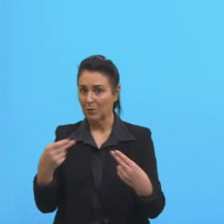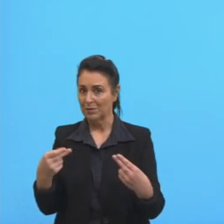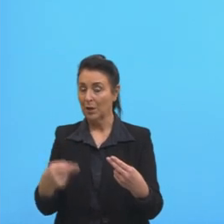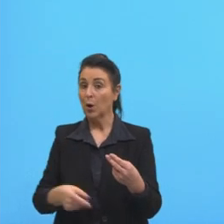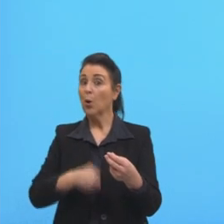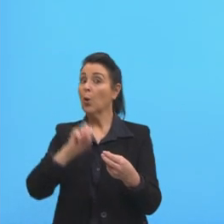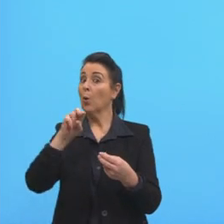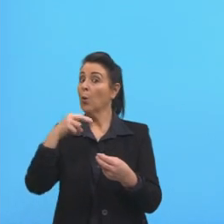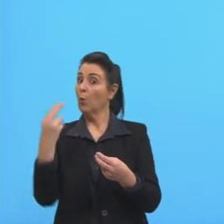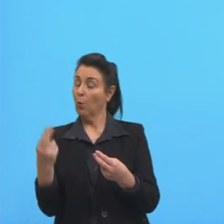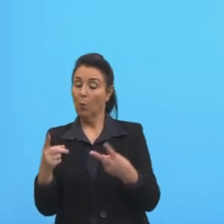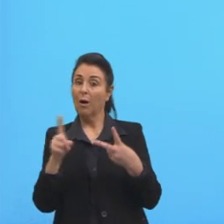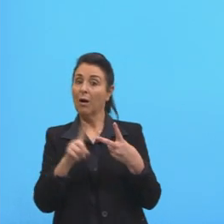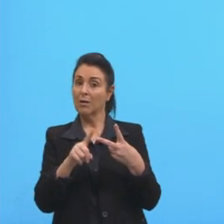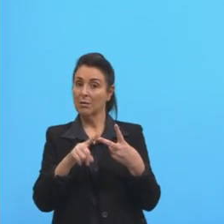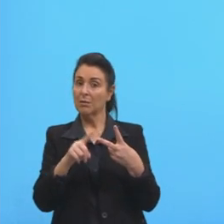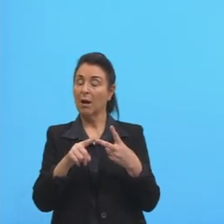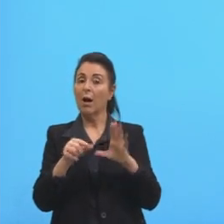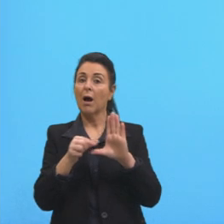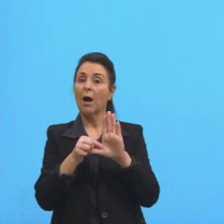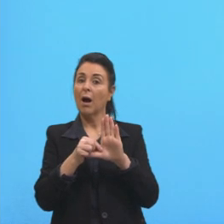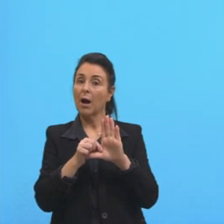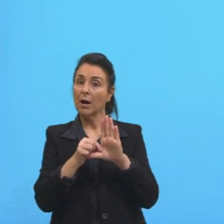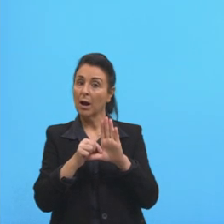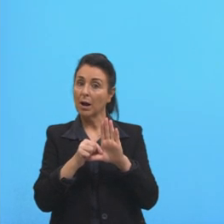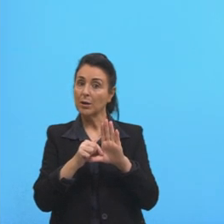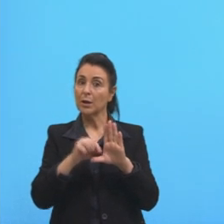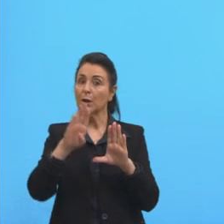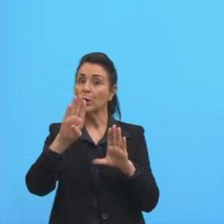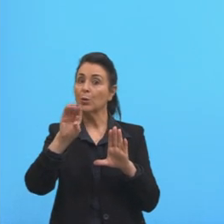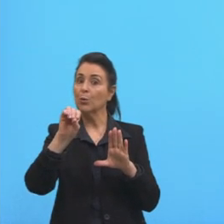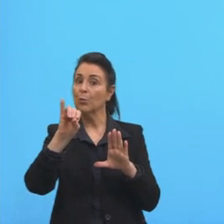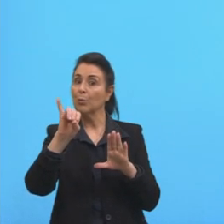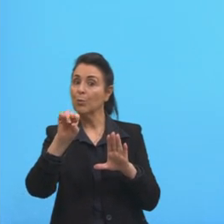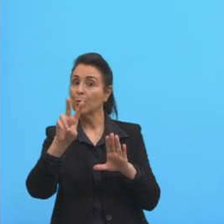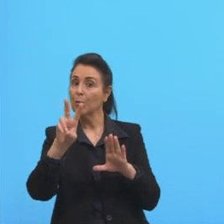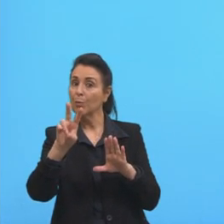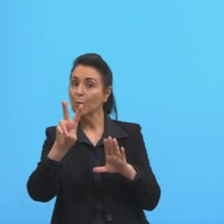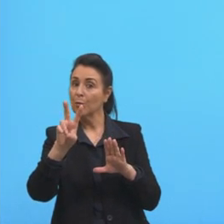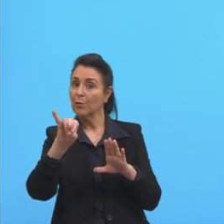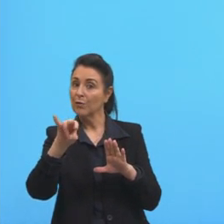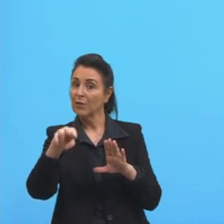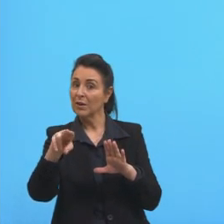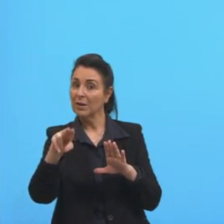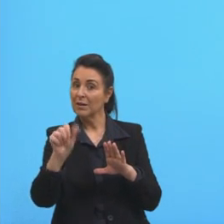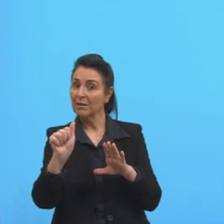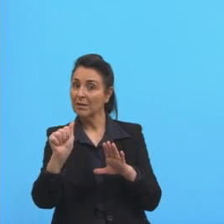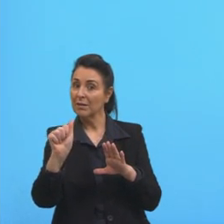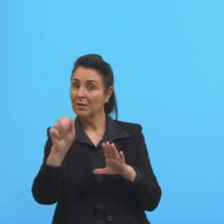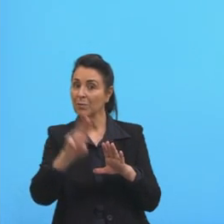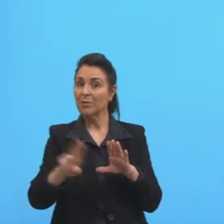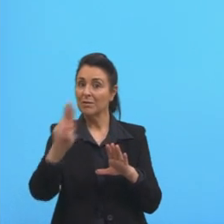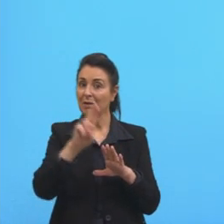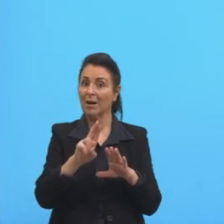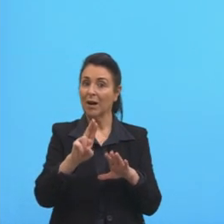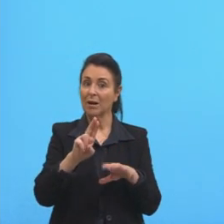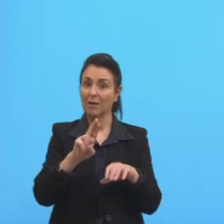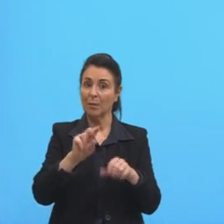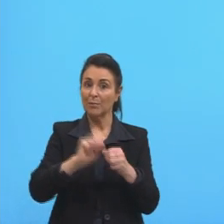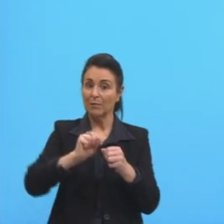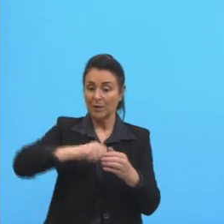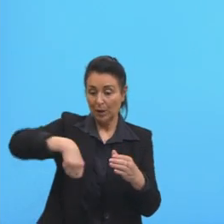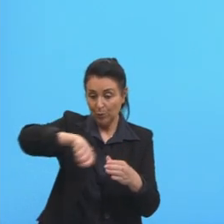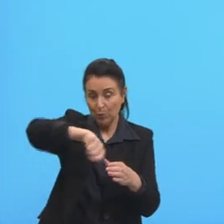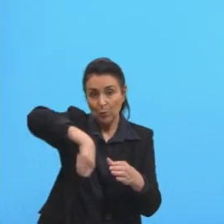acepção ali carne bovina usada na alimentação tá então quando a gente